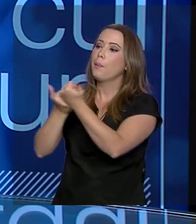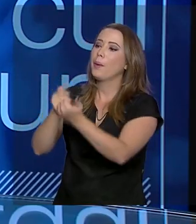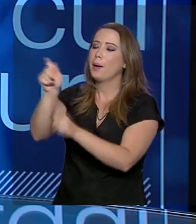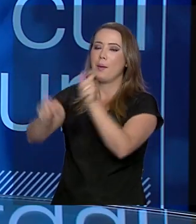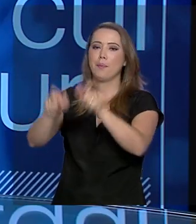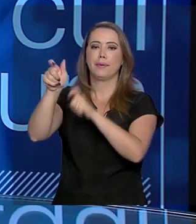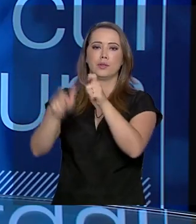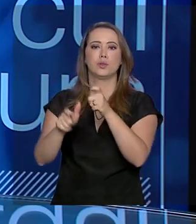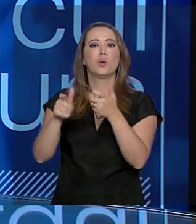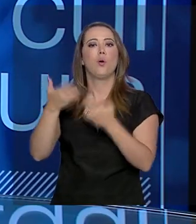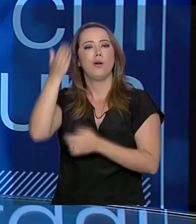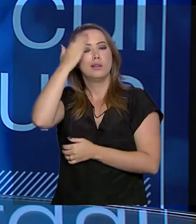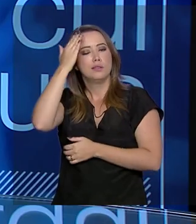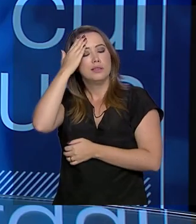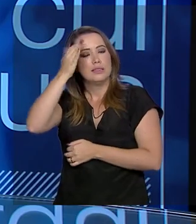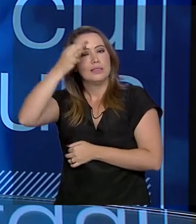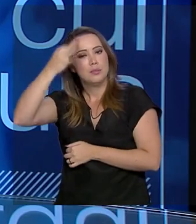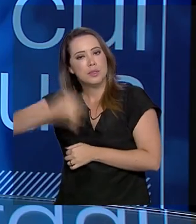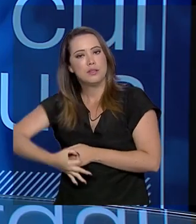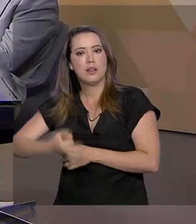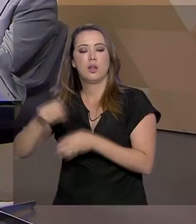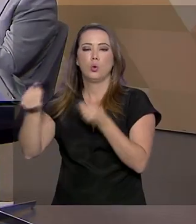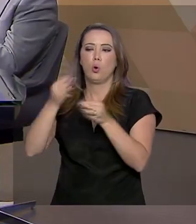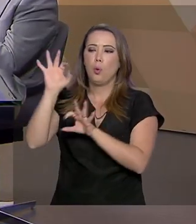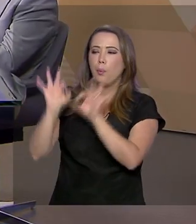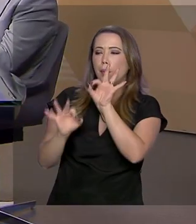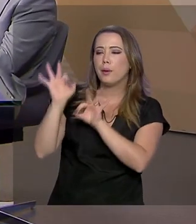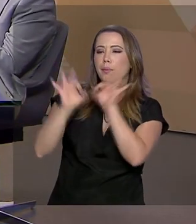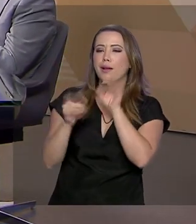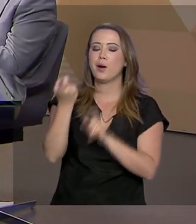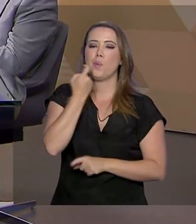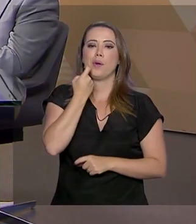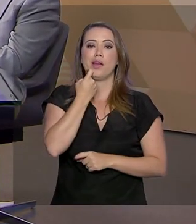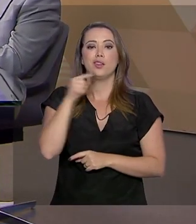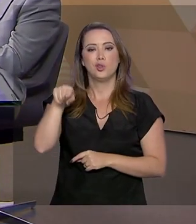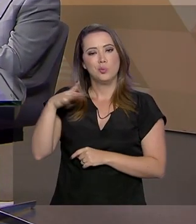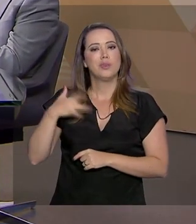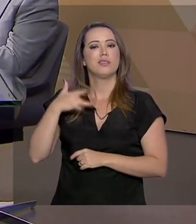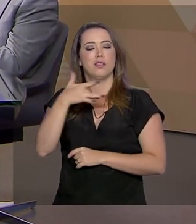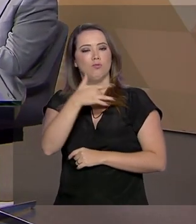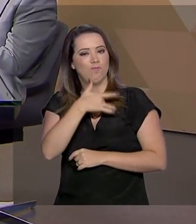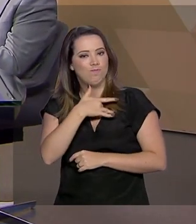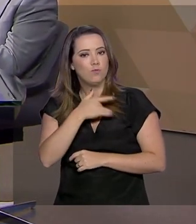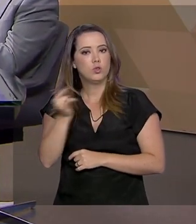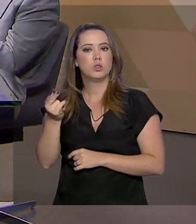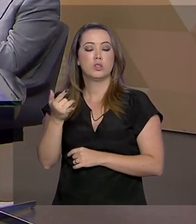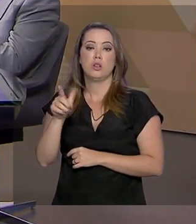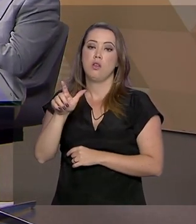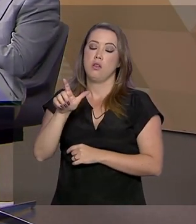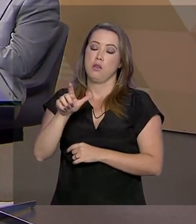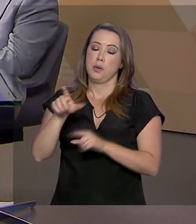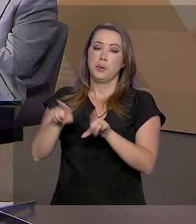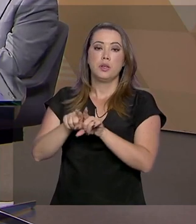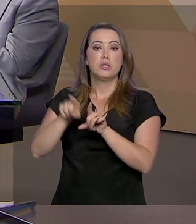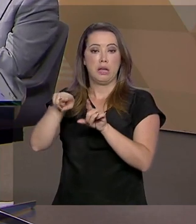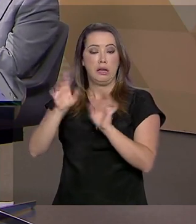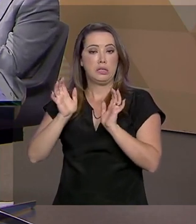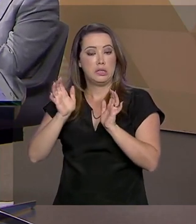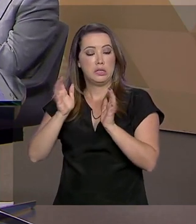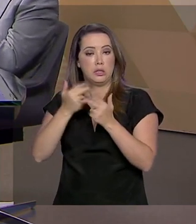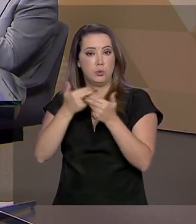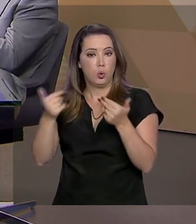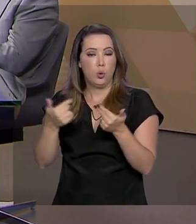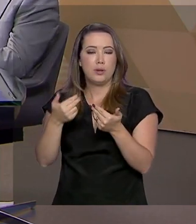desmistificar o preparo desse alimento, que é saudável, é leve, é rico em gorduras saudáveis para o